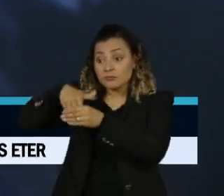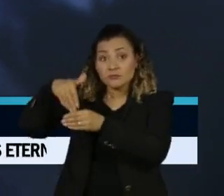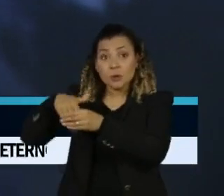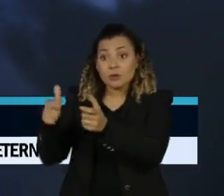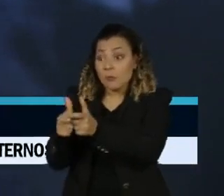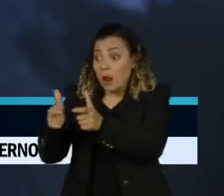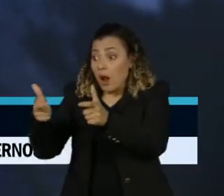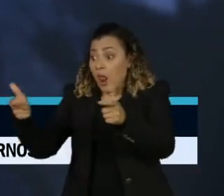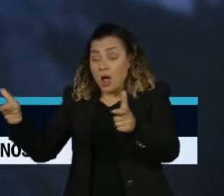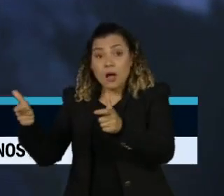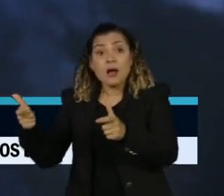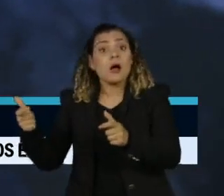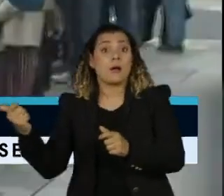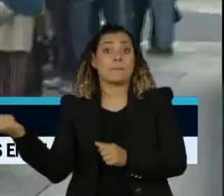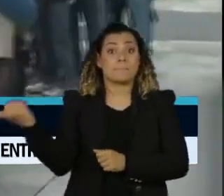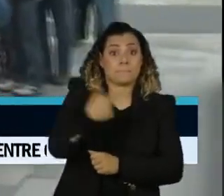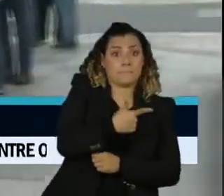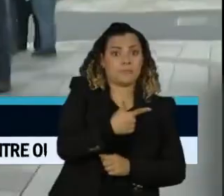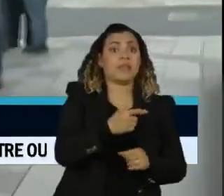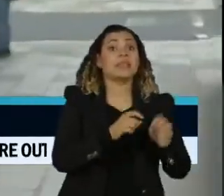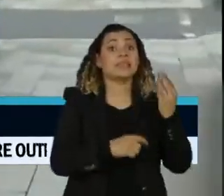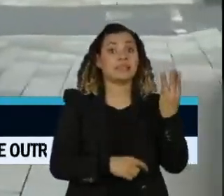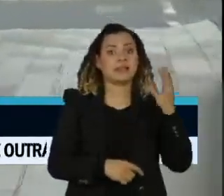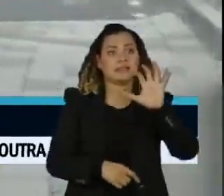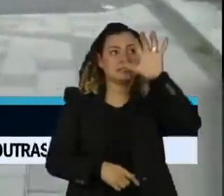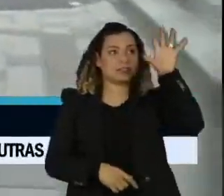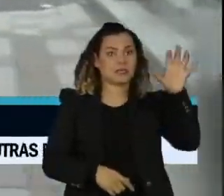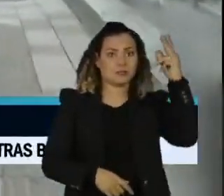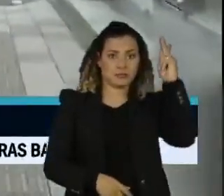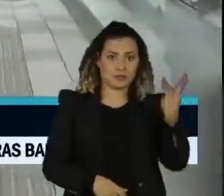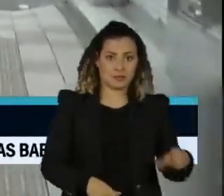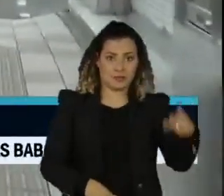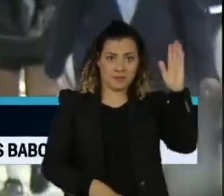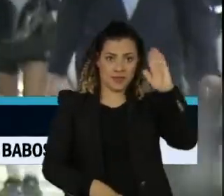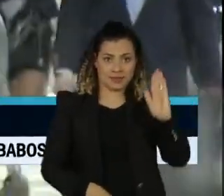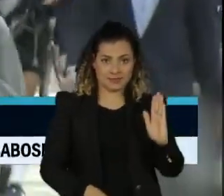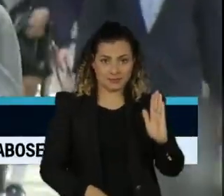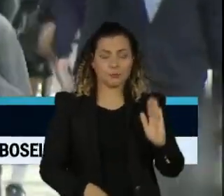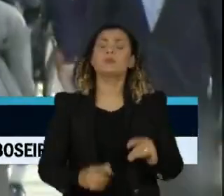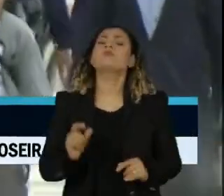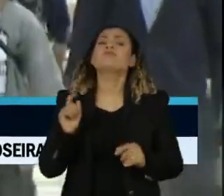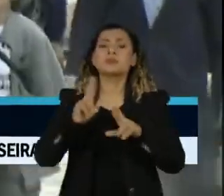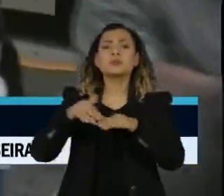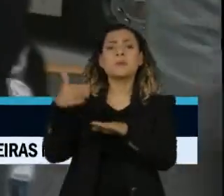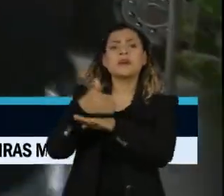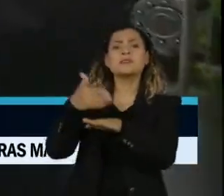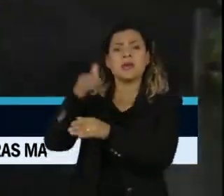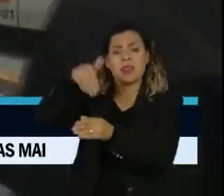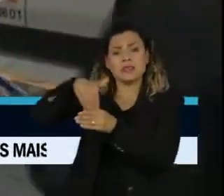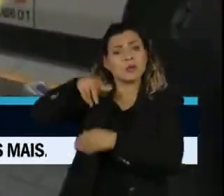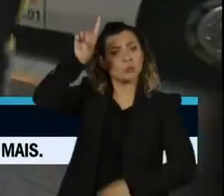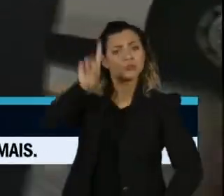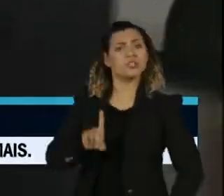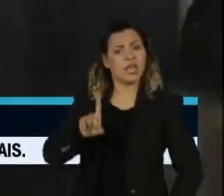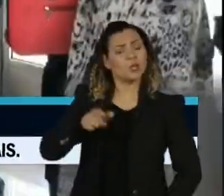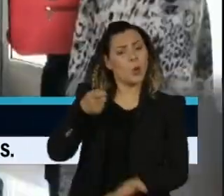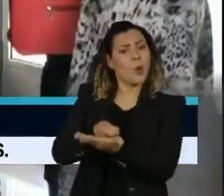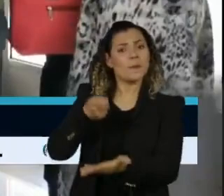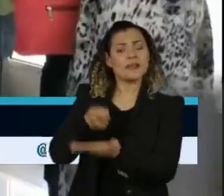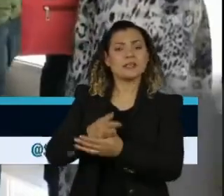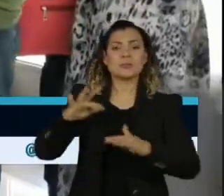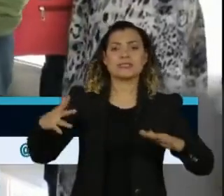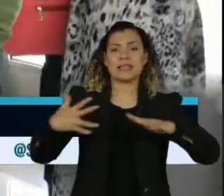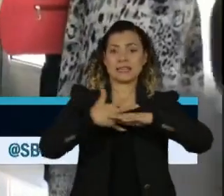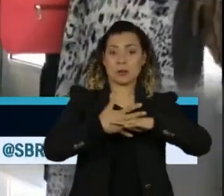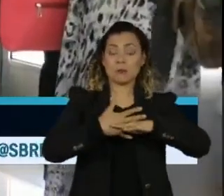eleitores em três estados do país. Democracia sem fronteiras. Participar da eleição é um direito e uma obrigação,